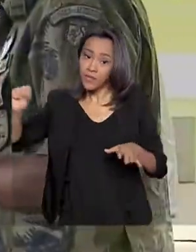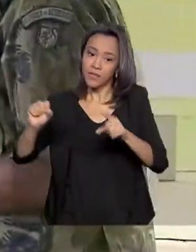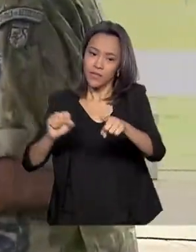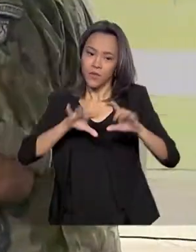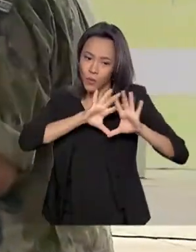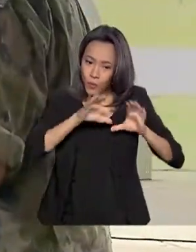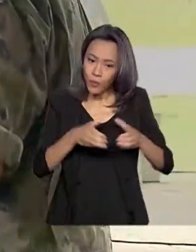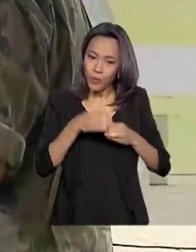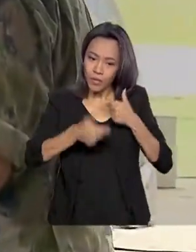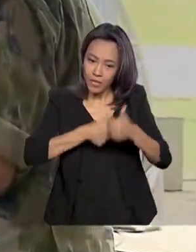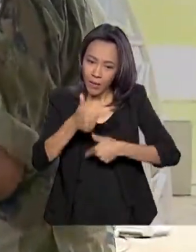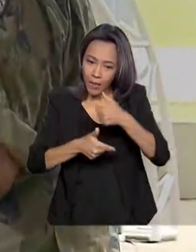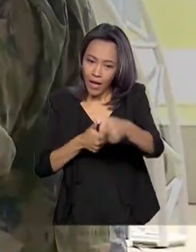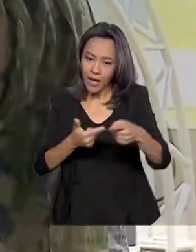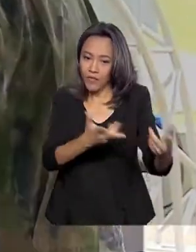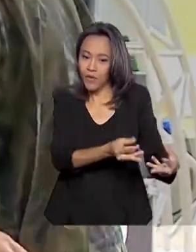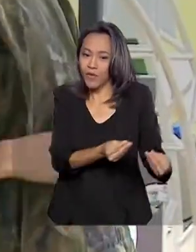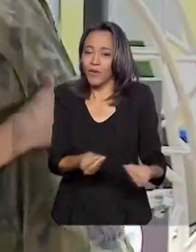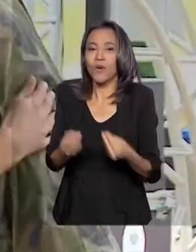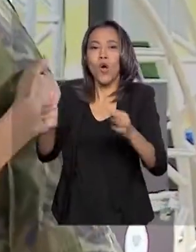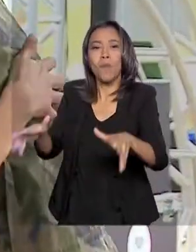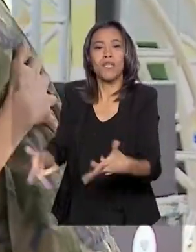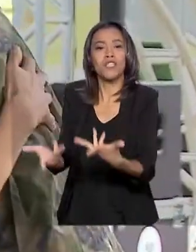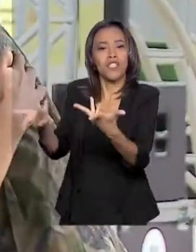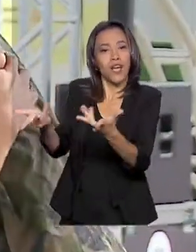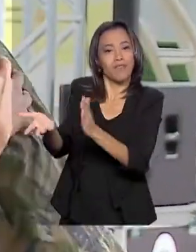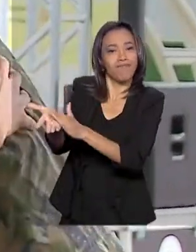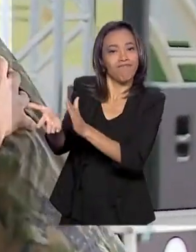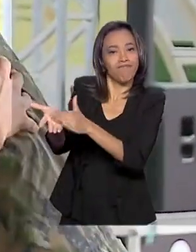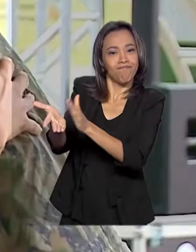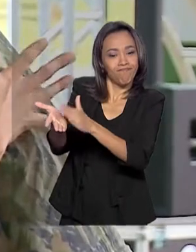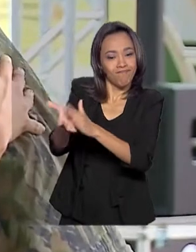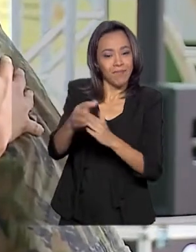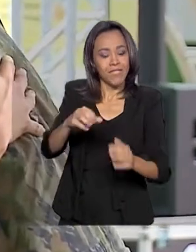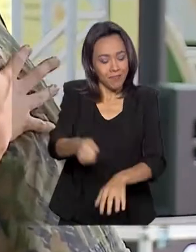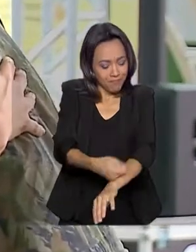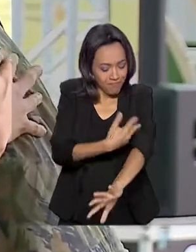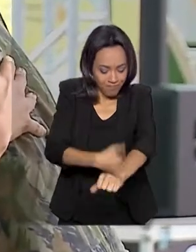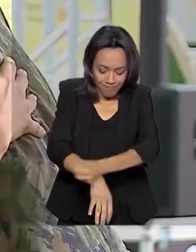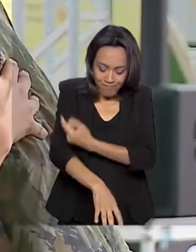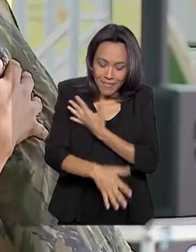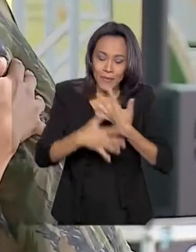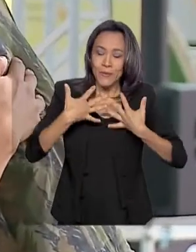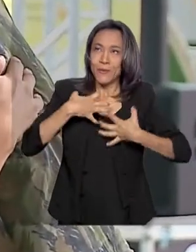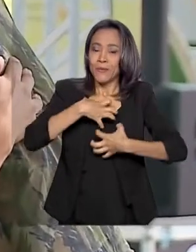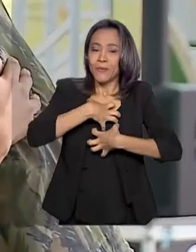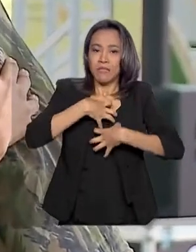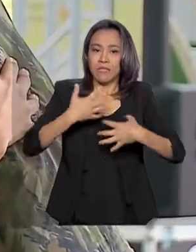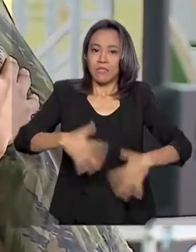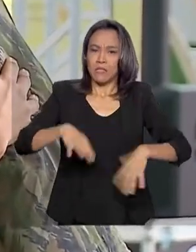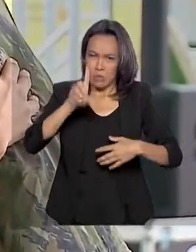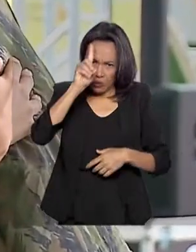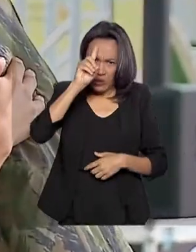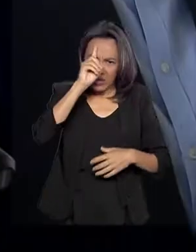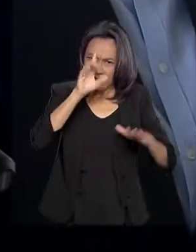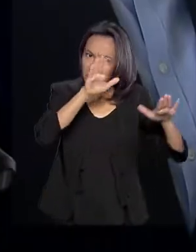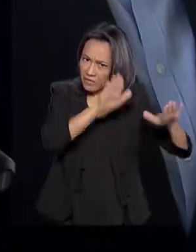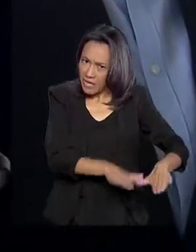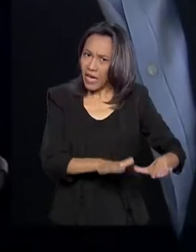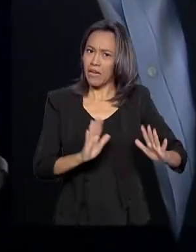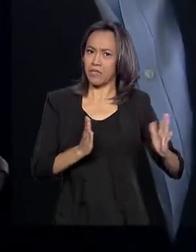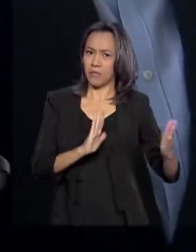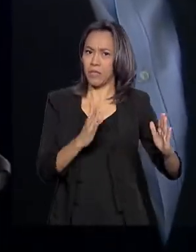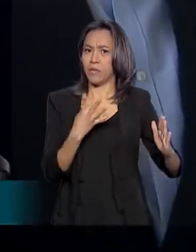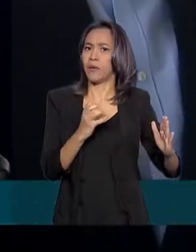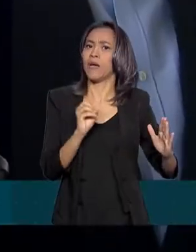trabalhou na operação foram homenageados. Eles se emocionaram na despedida, ao lembrar dos dias que passaram na quarentena. Enfim,